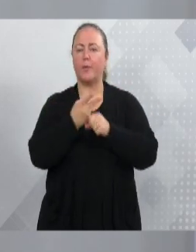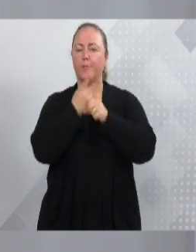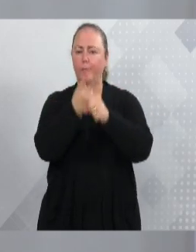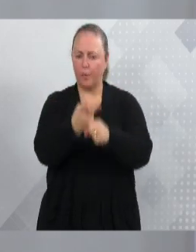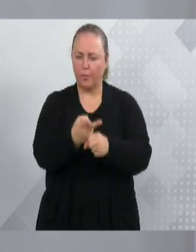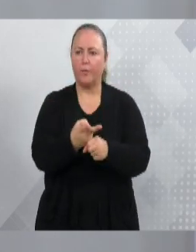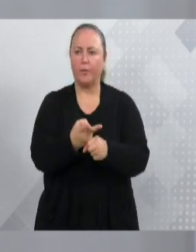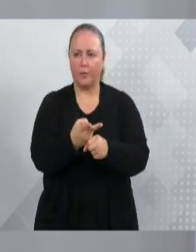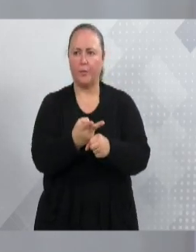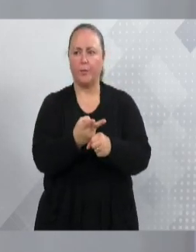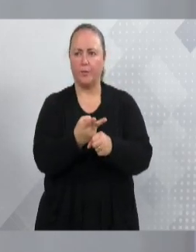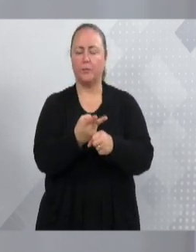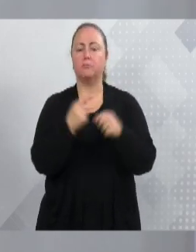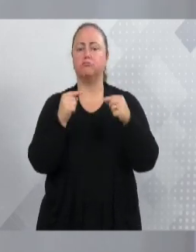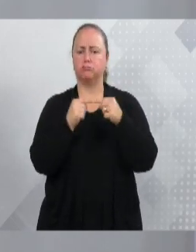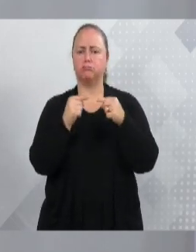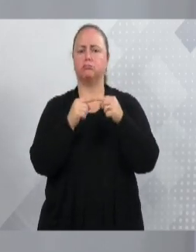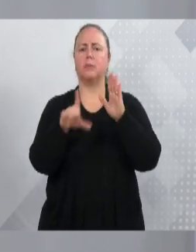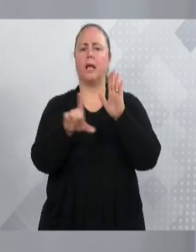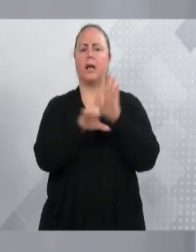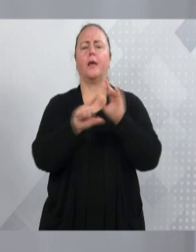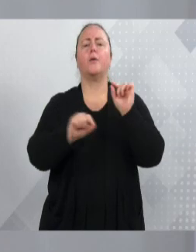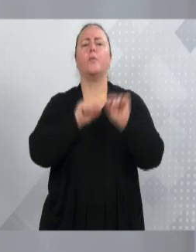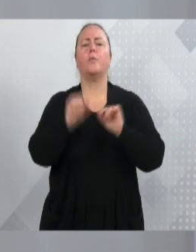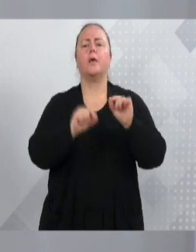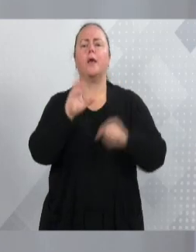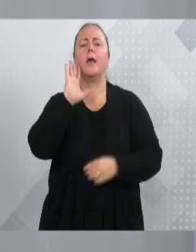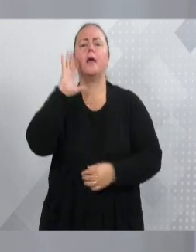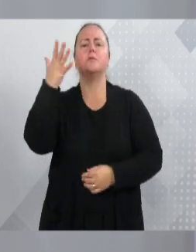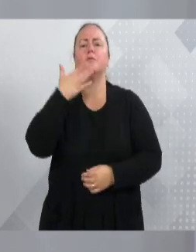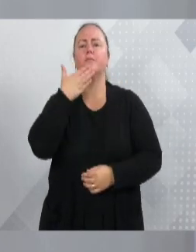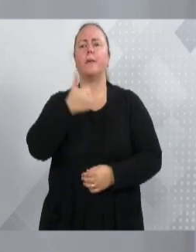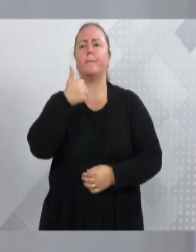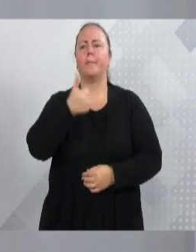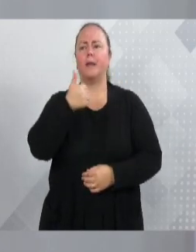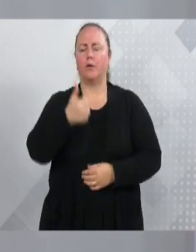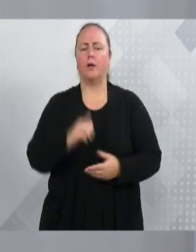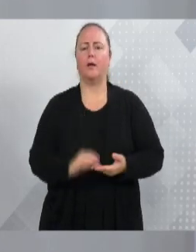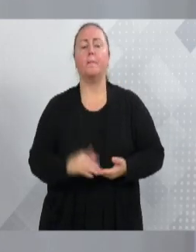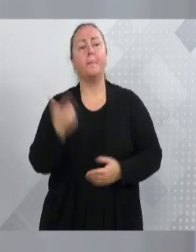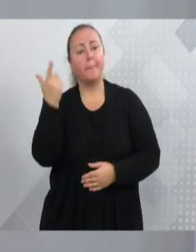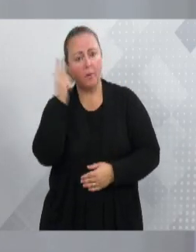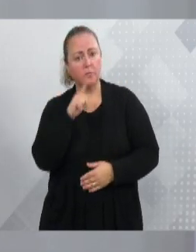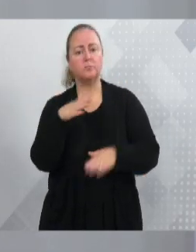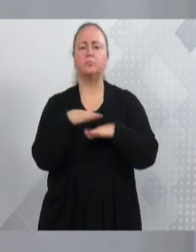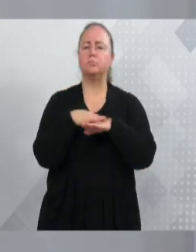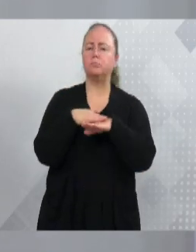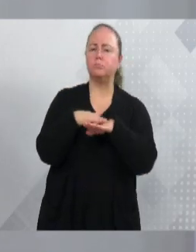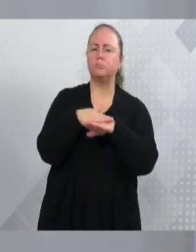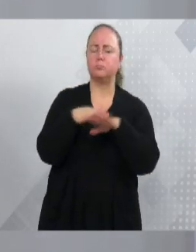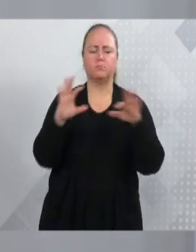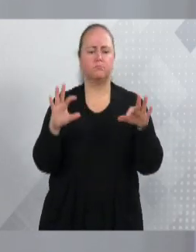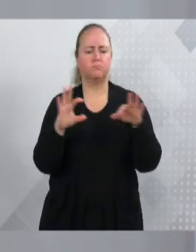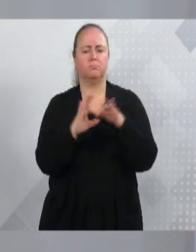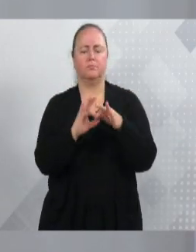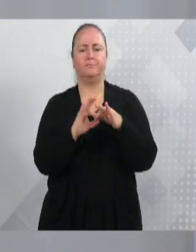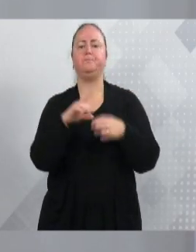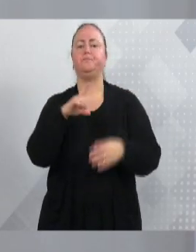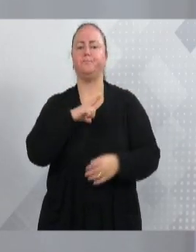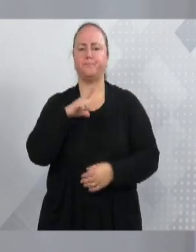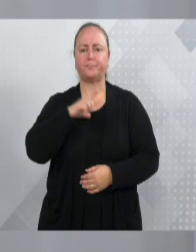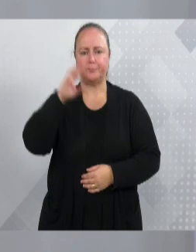dentro da legalidade, o que dava para ser feito. E nós fizemos essa ponte, junto com o Coronel